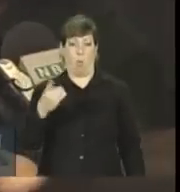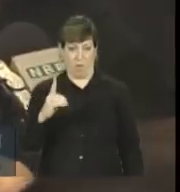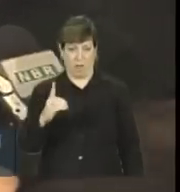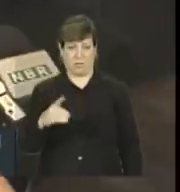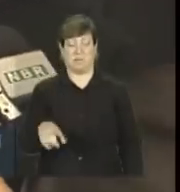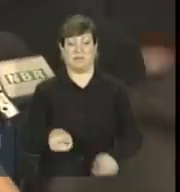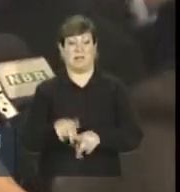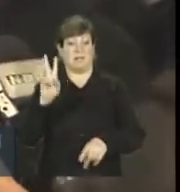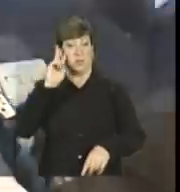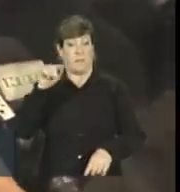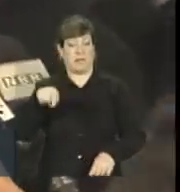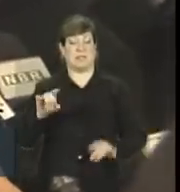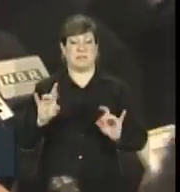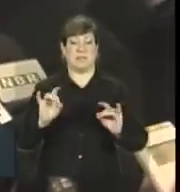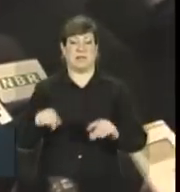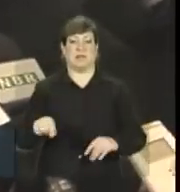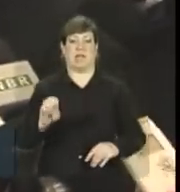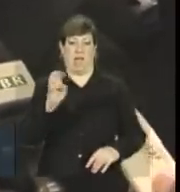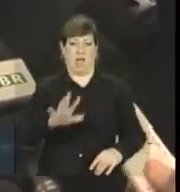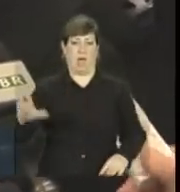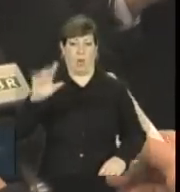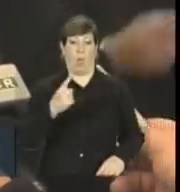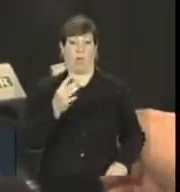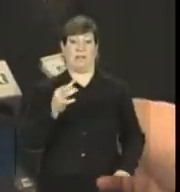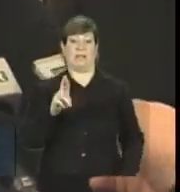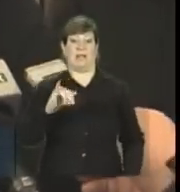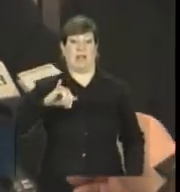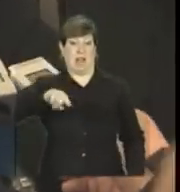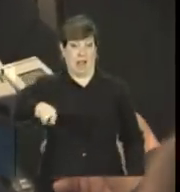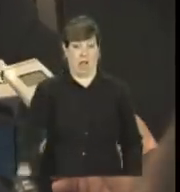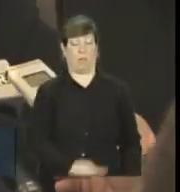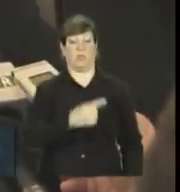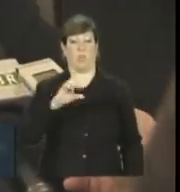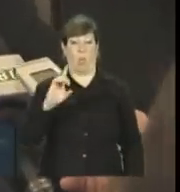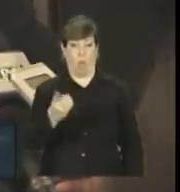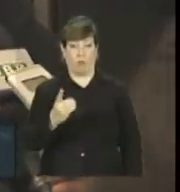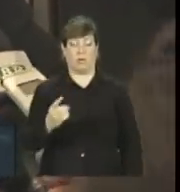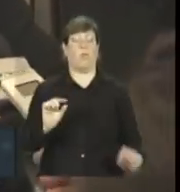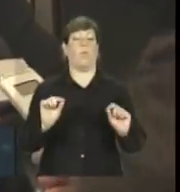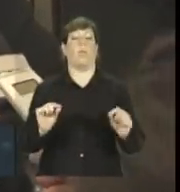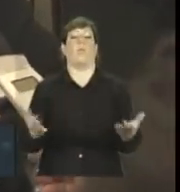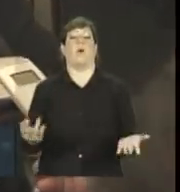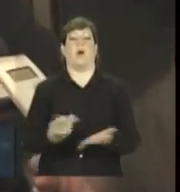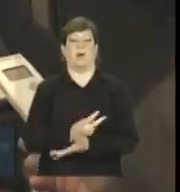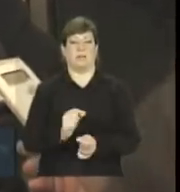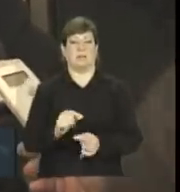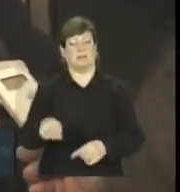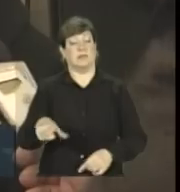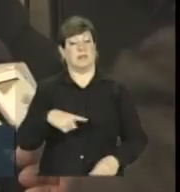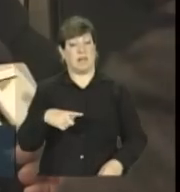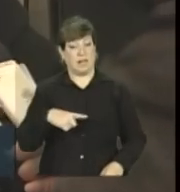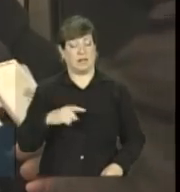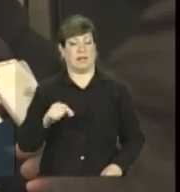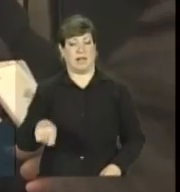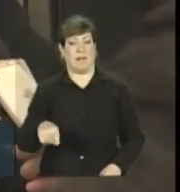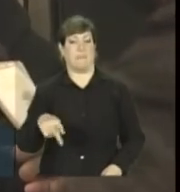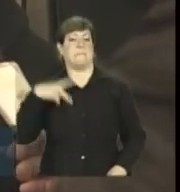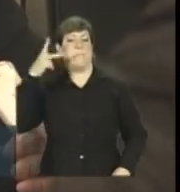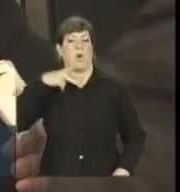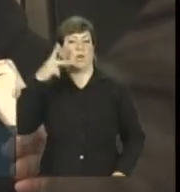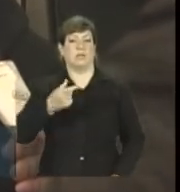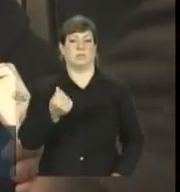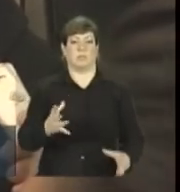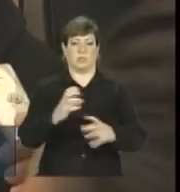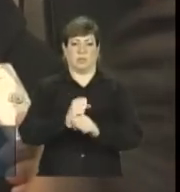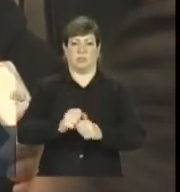no caso específico aqui da União Europeia, com 1 trilhão de dólares, o que acontece? Acontece que a política monetária